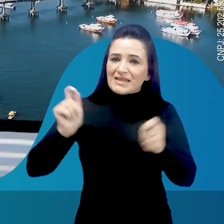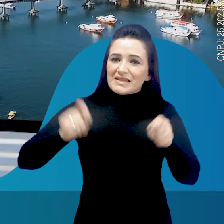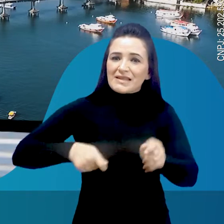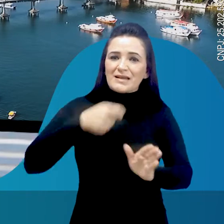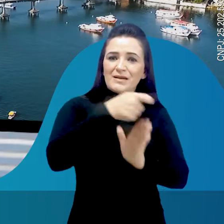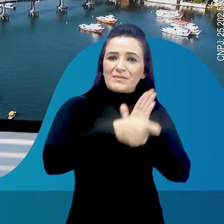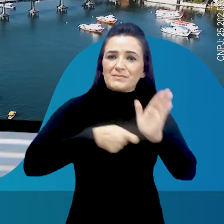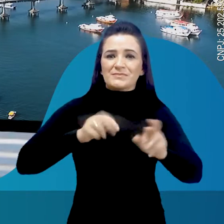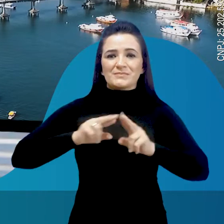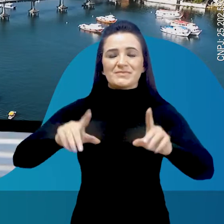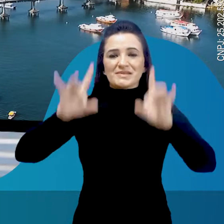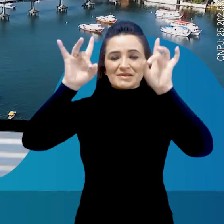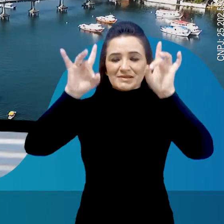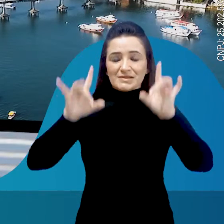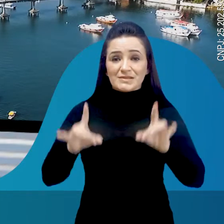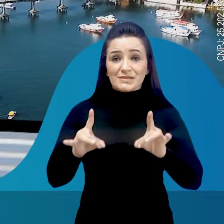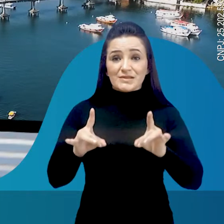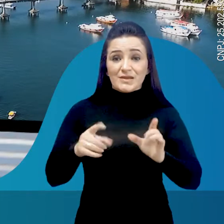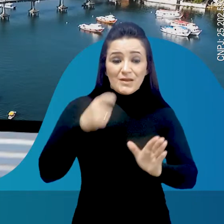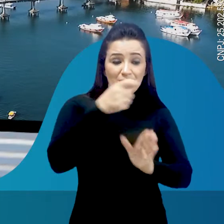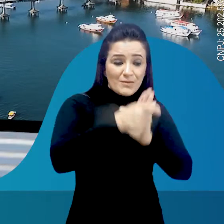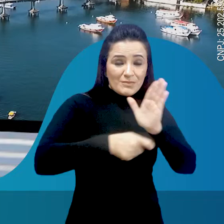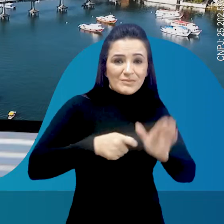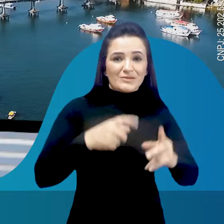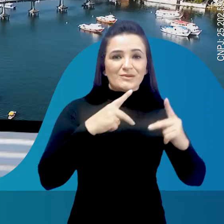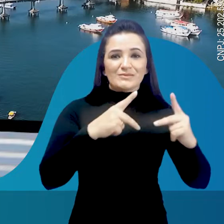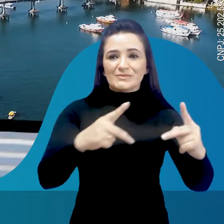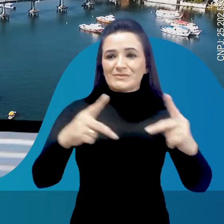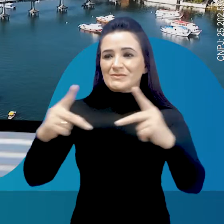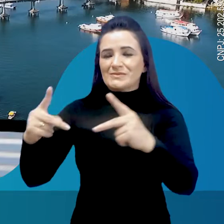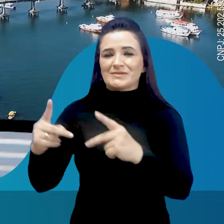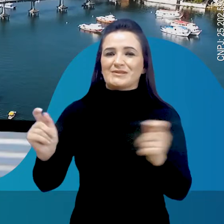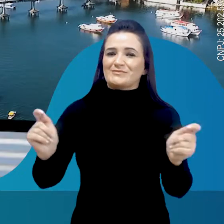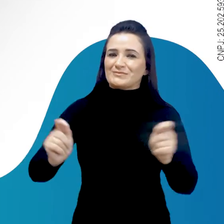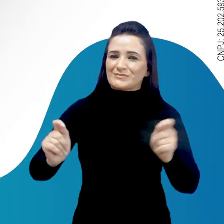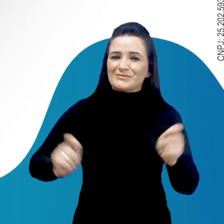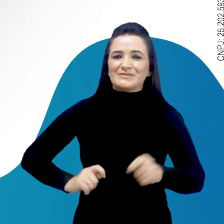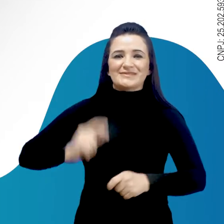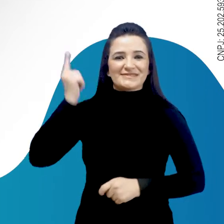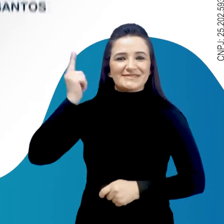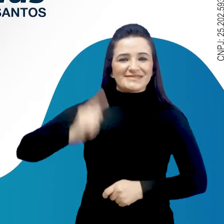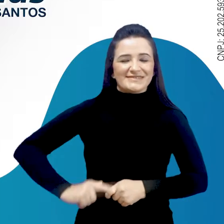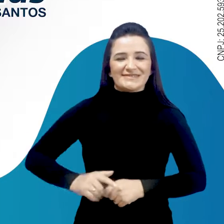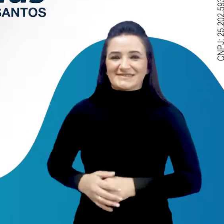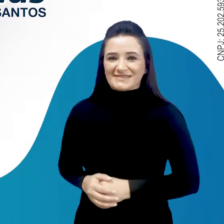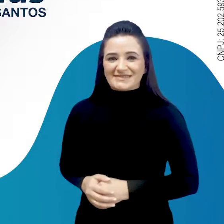A Paranaguá que nós queremos. Paranaguá do povo, de novo. É 23!